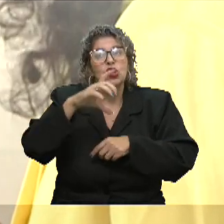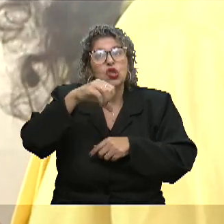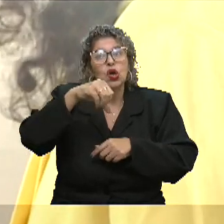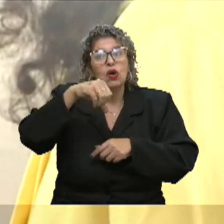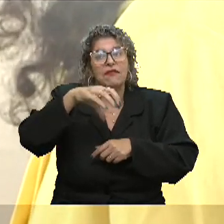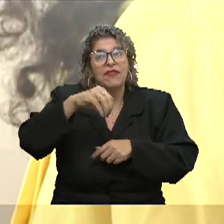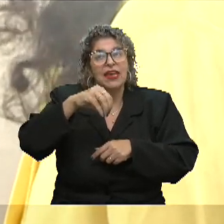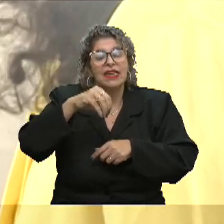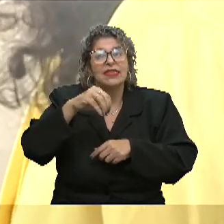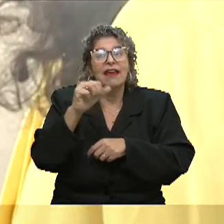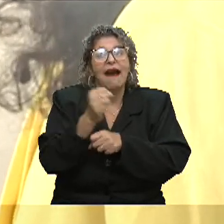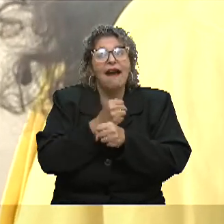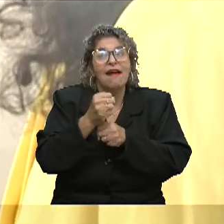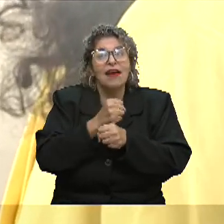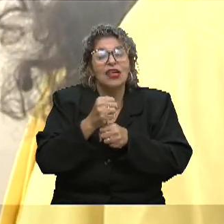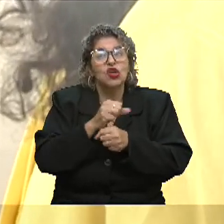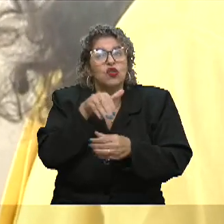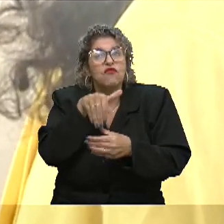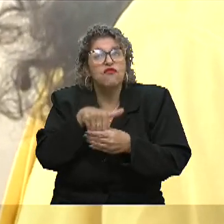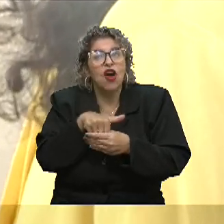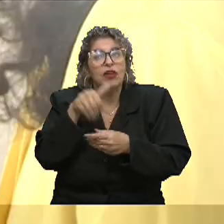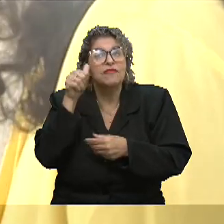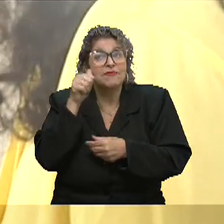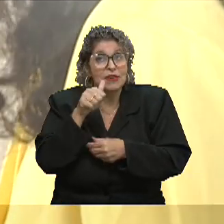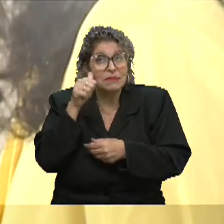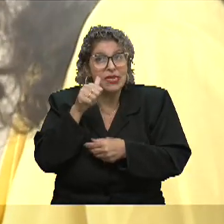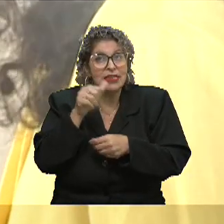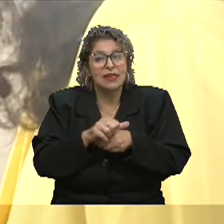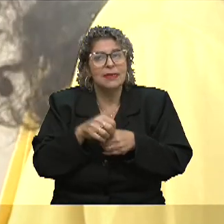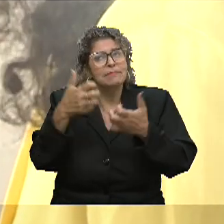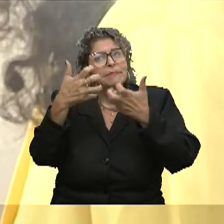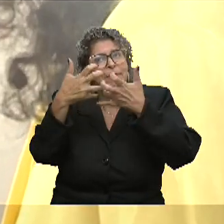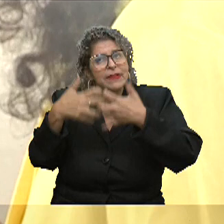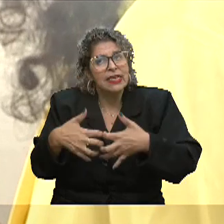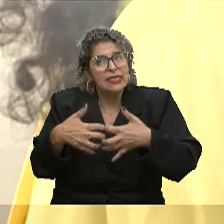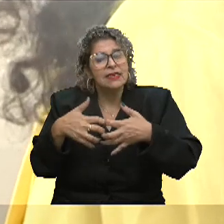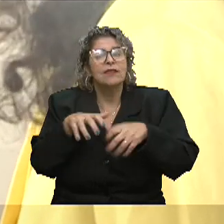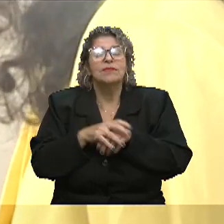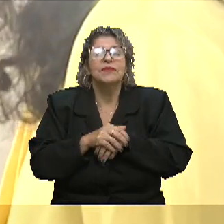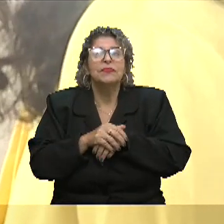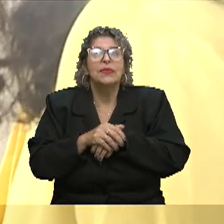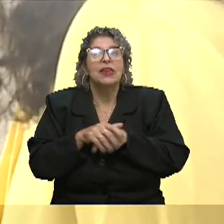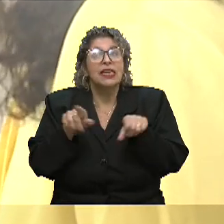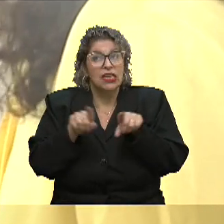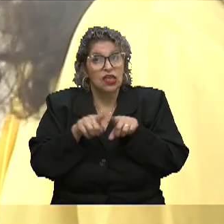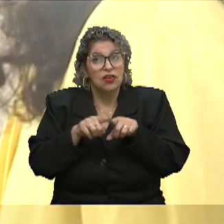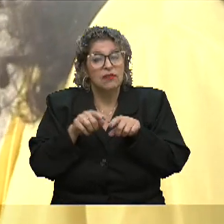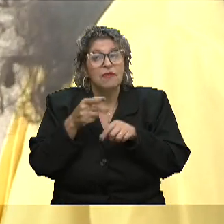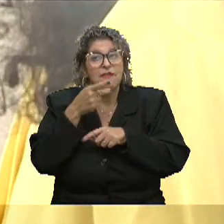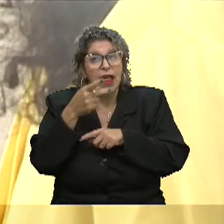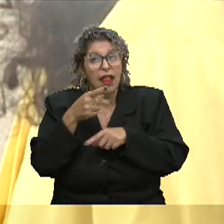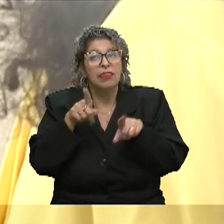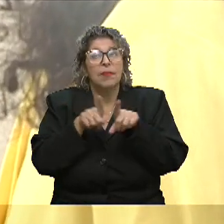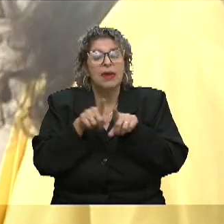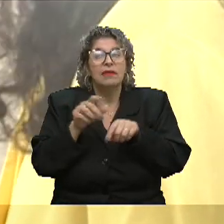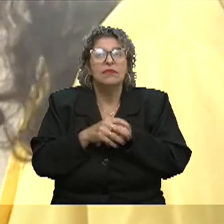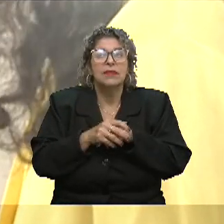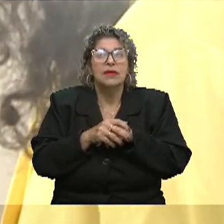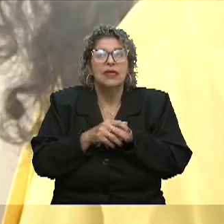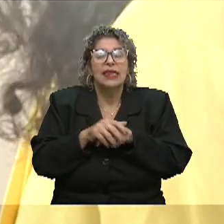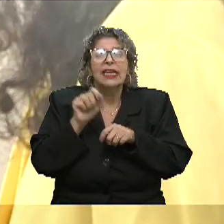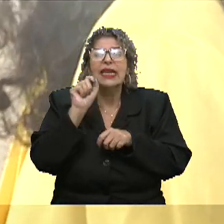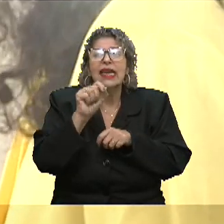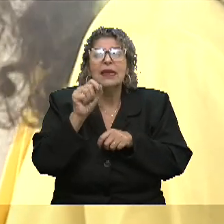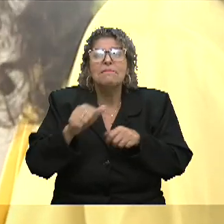do voto feminino. E aí ela fez uma reflexão que eu acho importante a gente fazer aqui, que ela também disse assim, quem